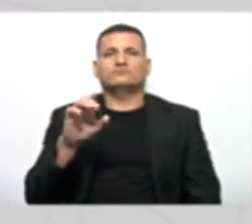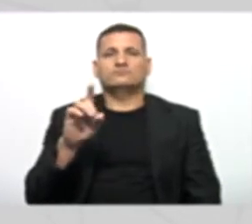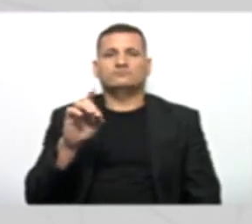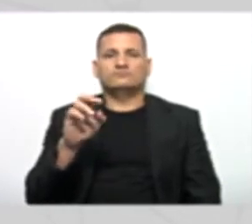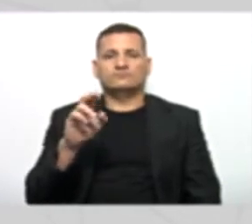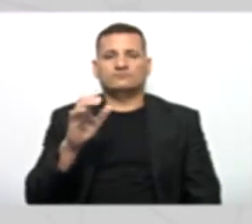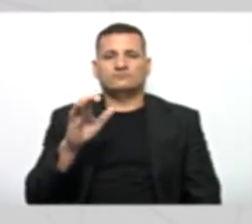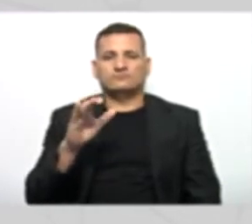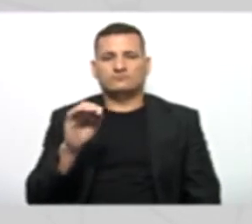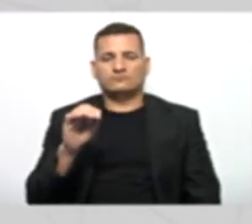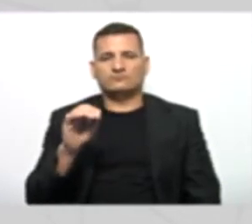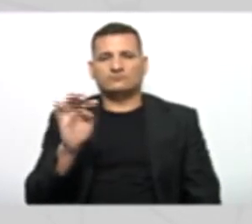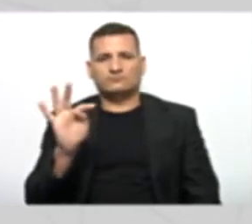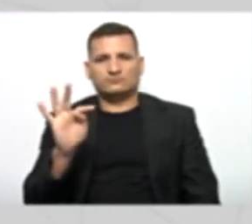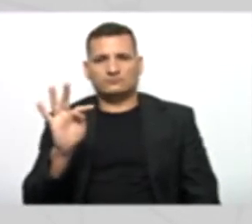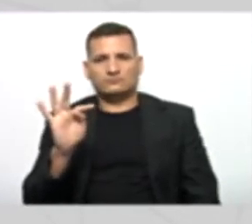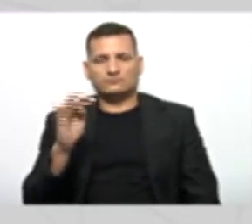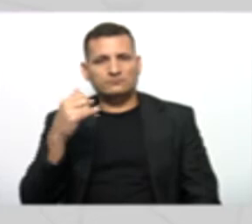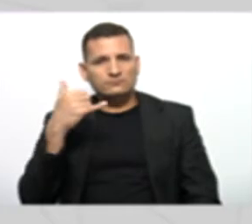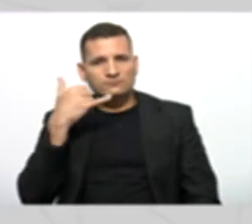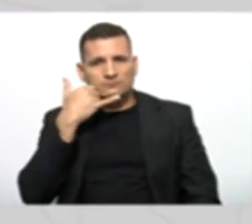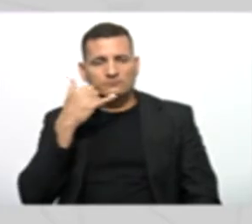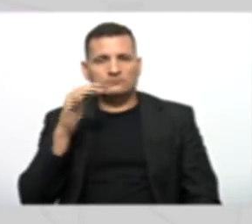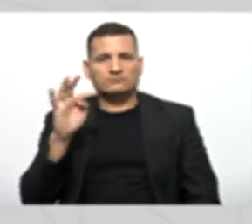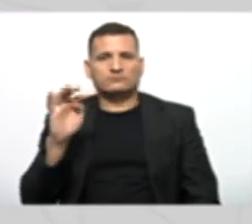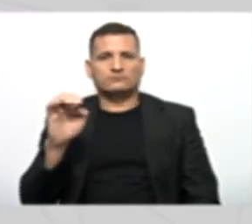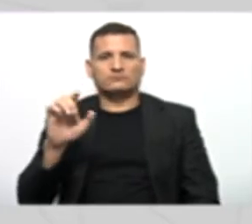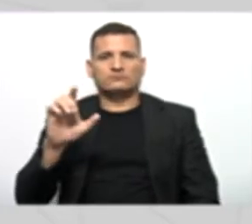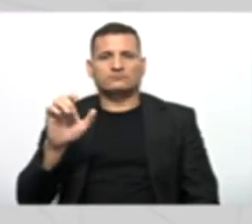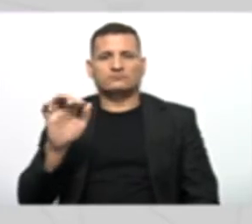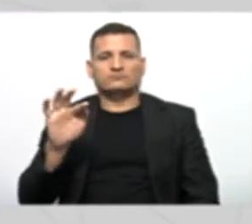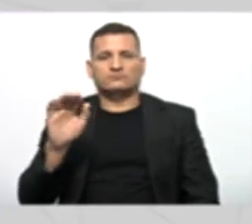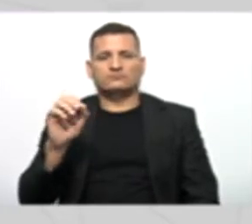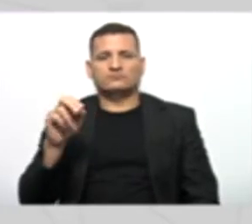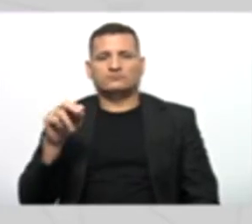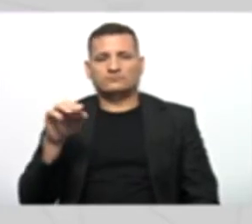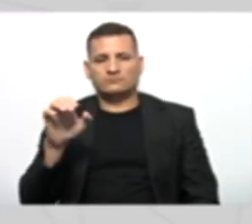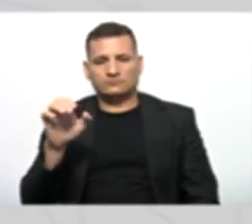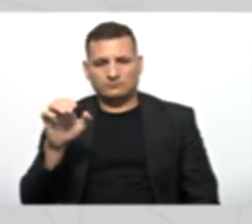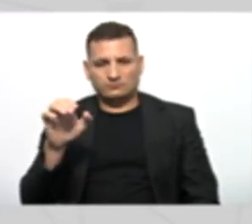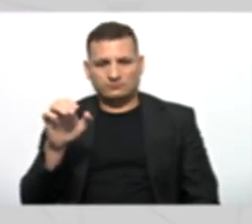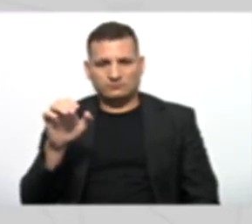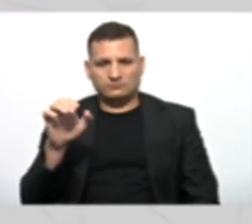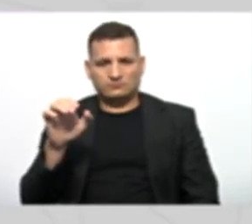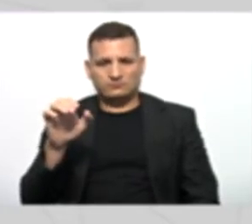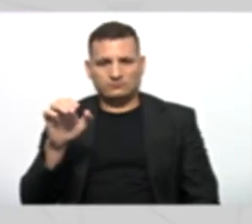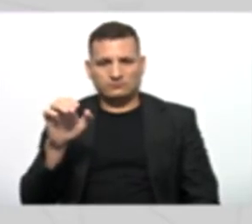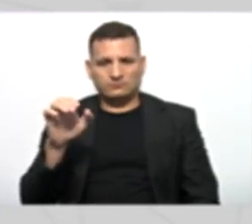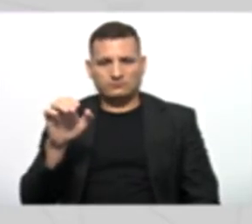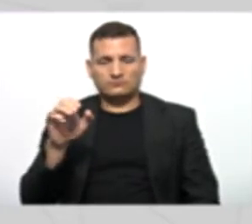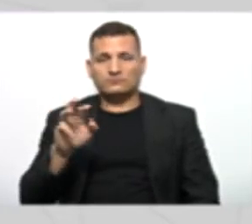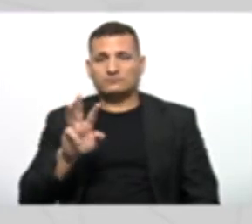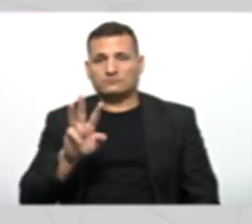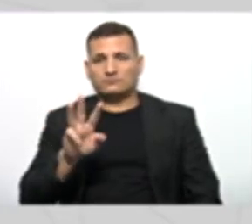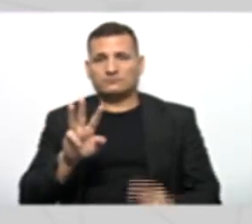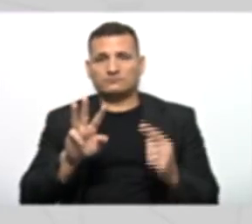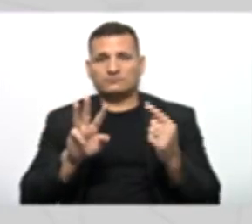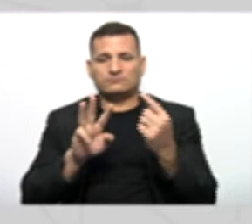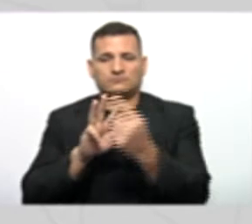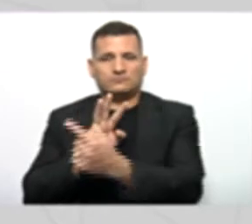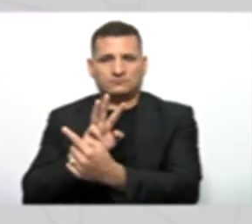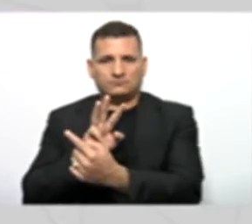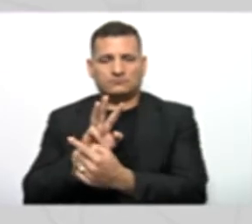telefone. Ok? Vou receber esses três parâmetros. Agora, eu vou criar os